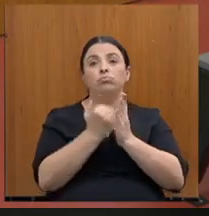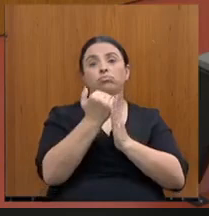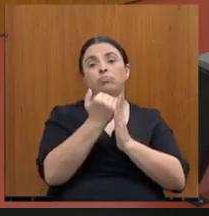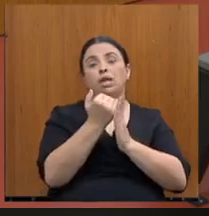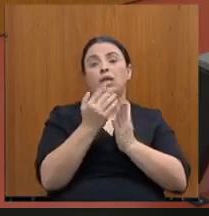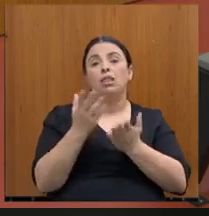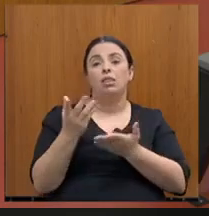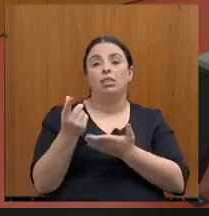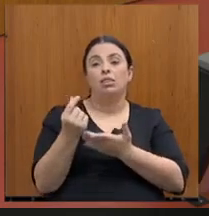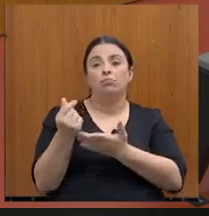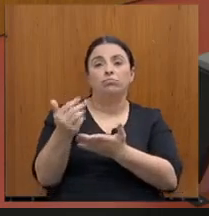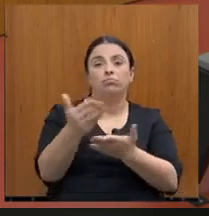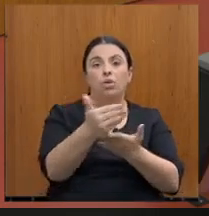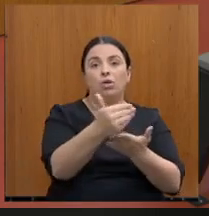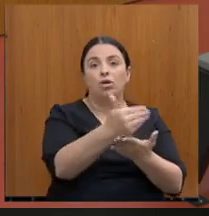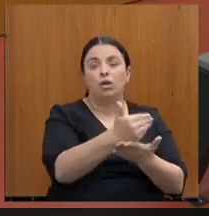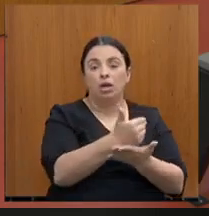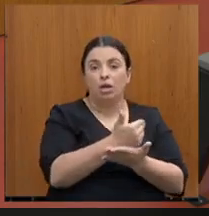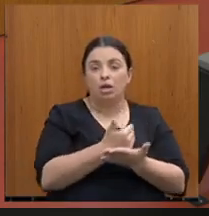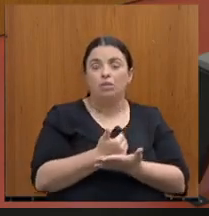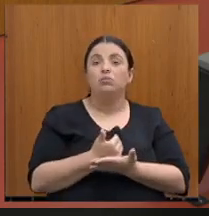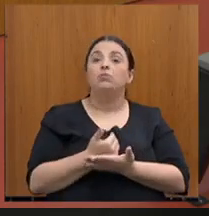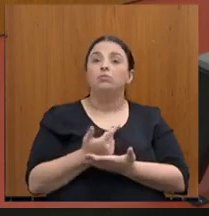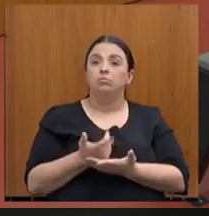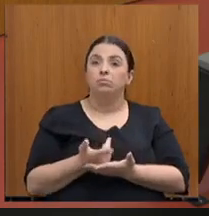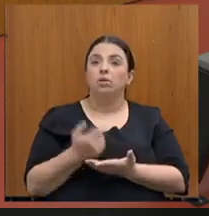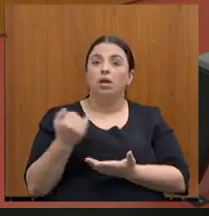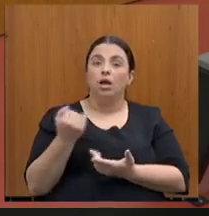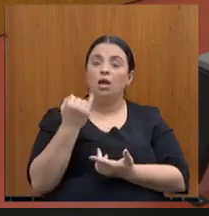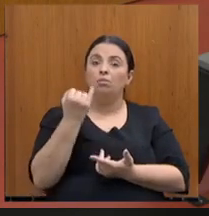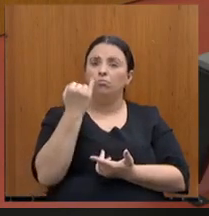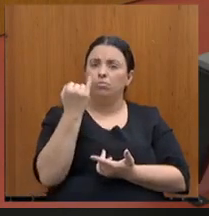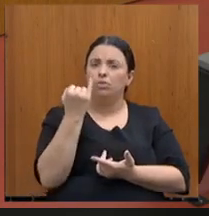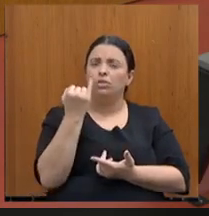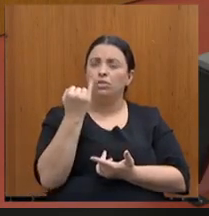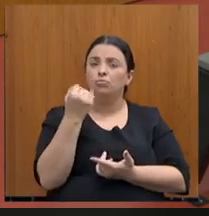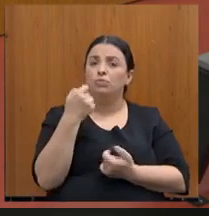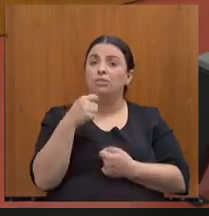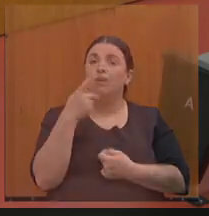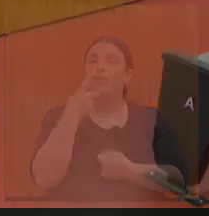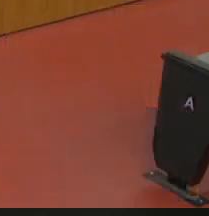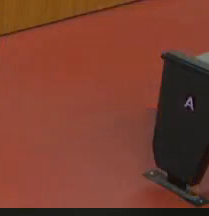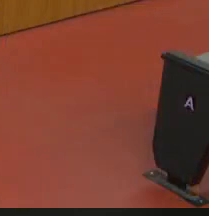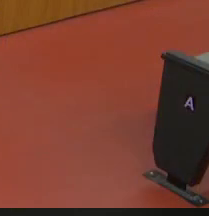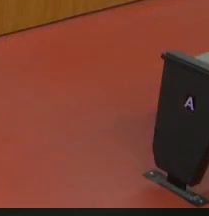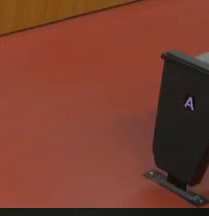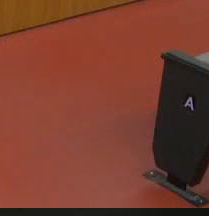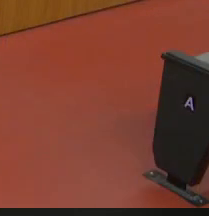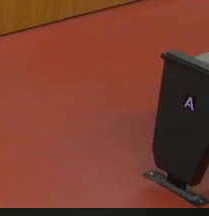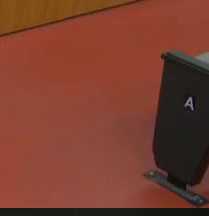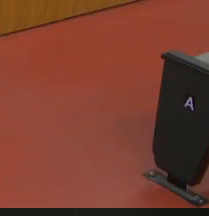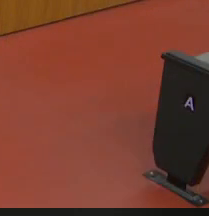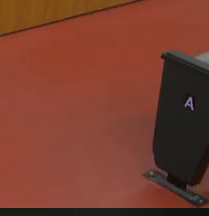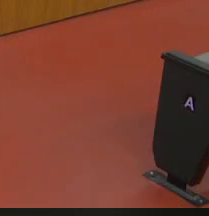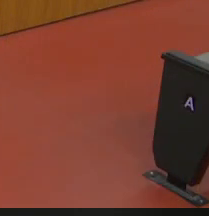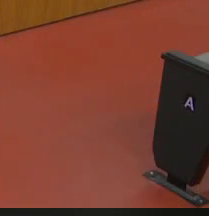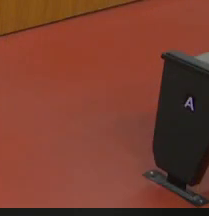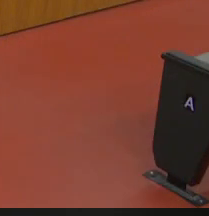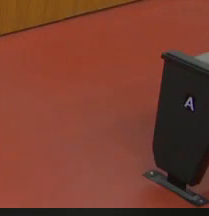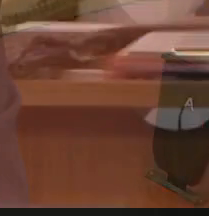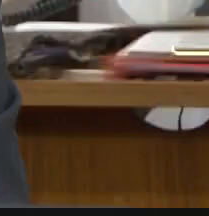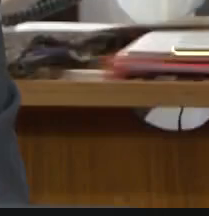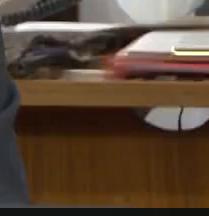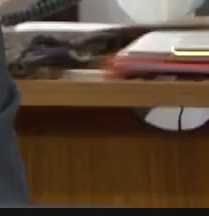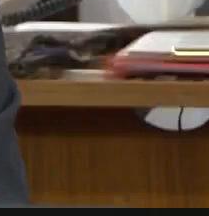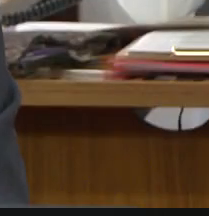temos aí alguns fenômenos que são importantes sempre colocar. Primeiro, fazermos um aumento com base na